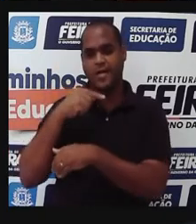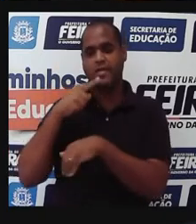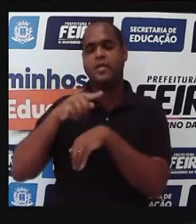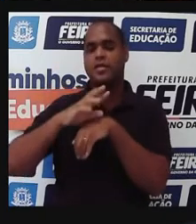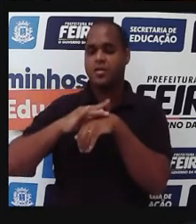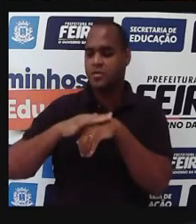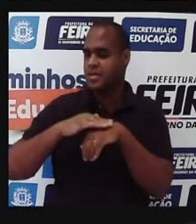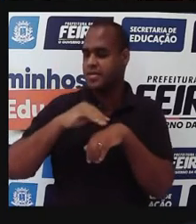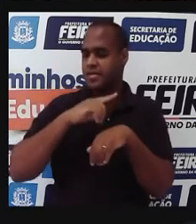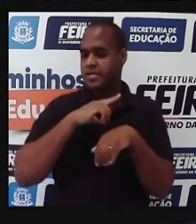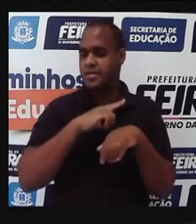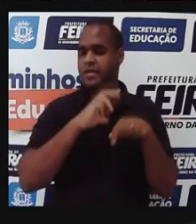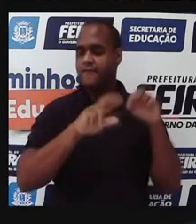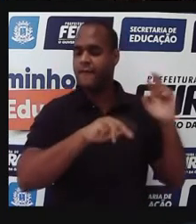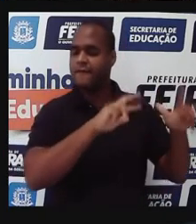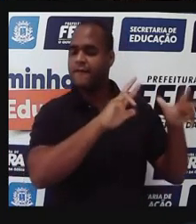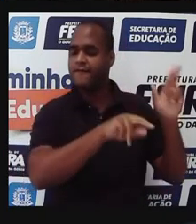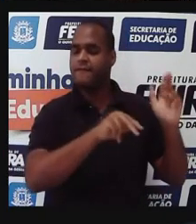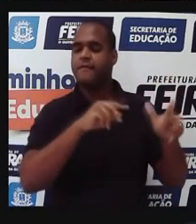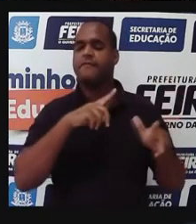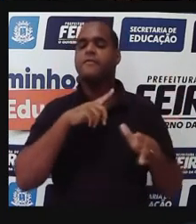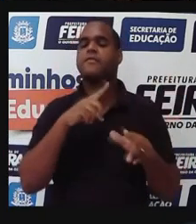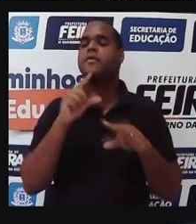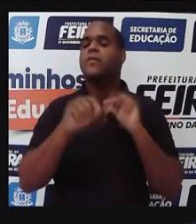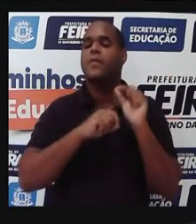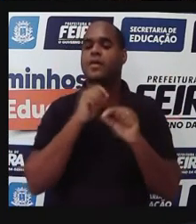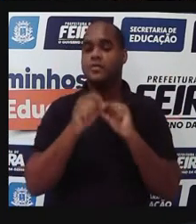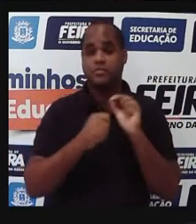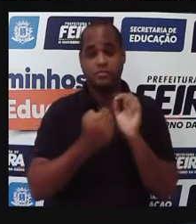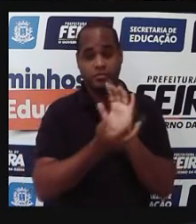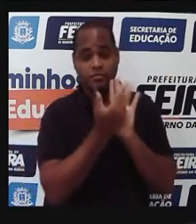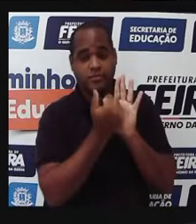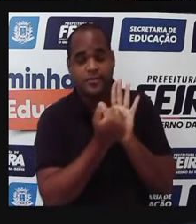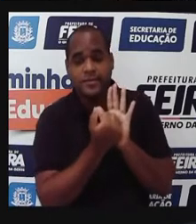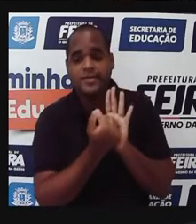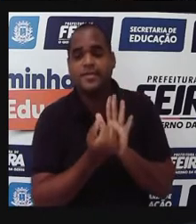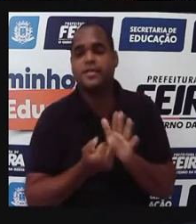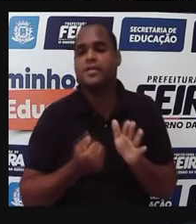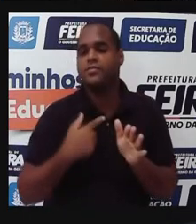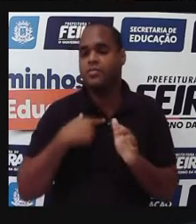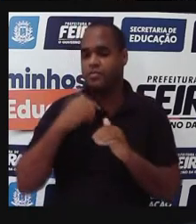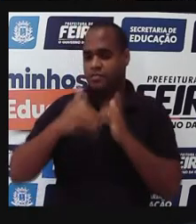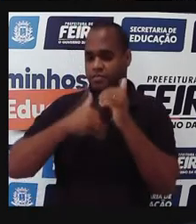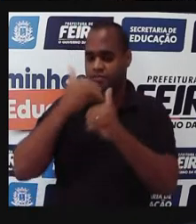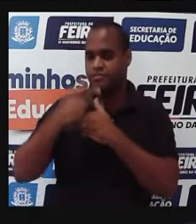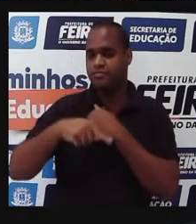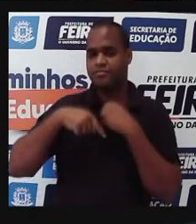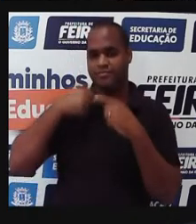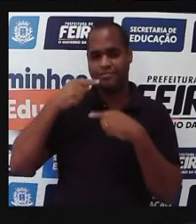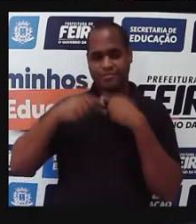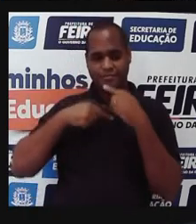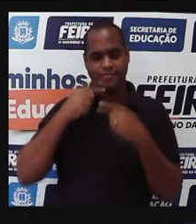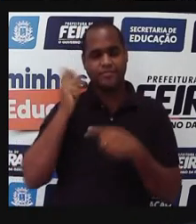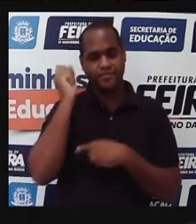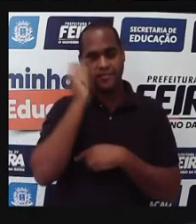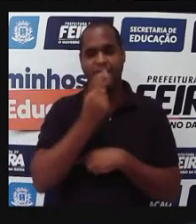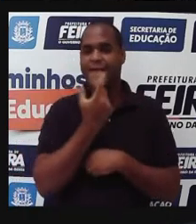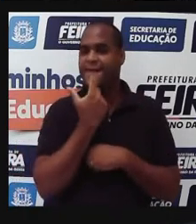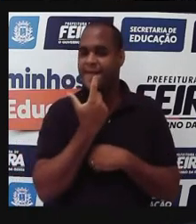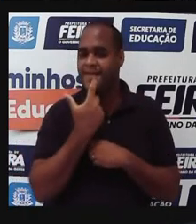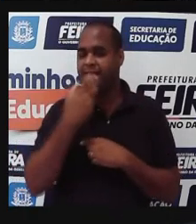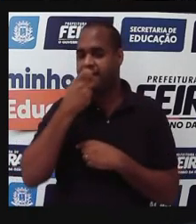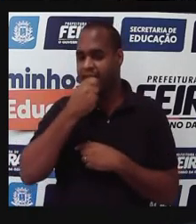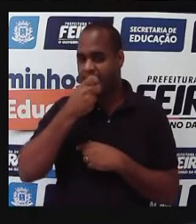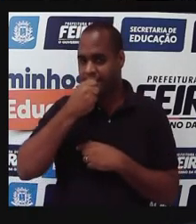acontecem nos trópicos, então a Pró vai retornar aqui a imagem, né? Então os países menos desenvolvidos seriam esses, em vermelho e